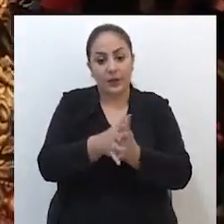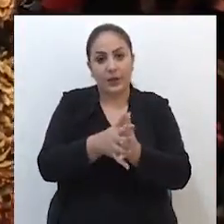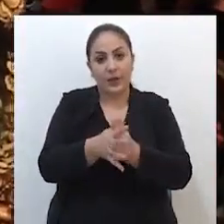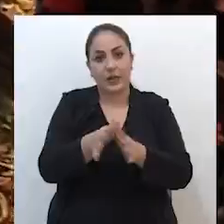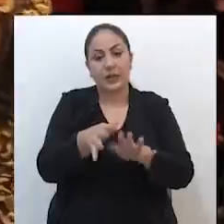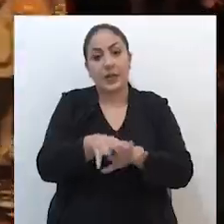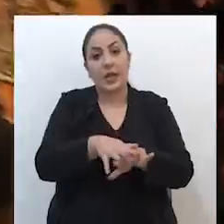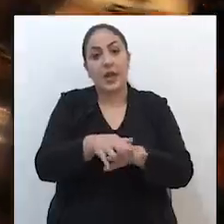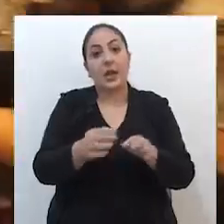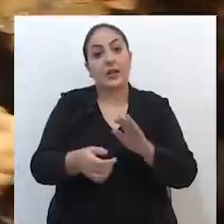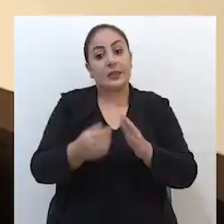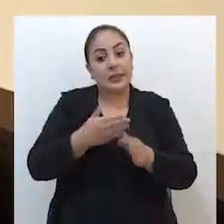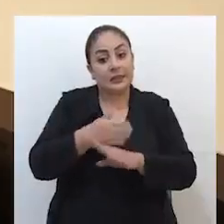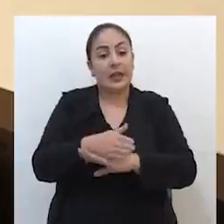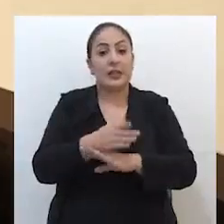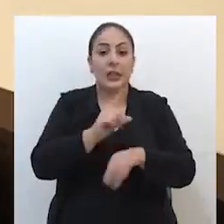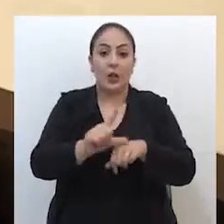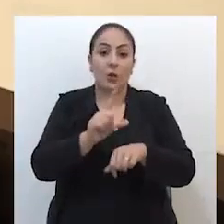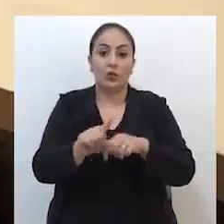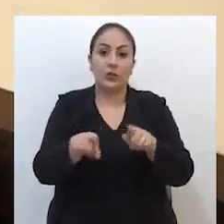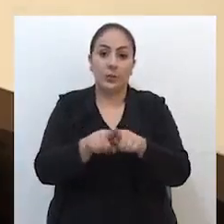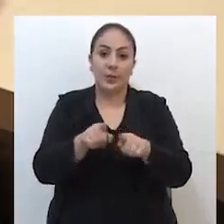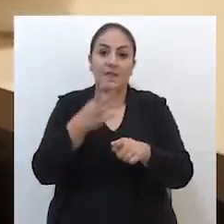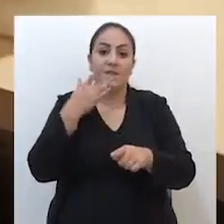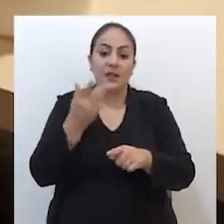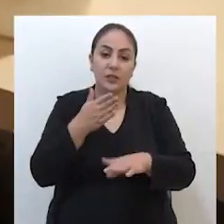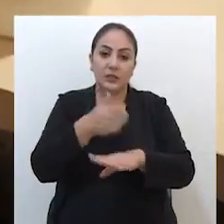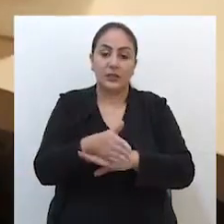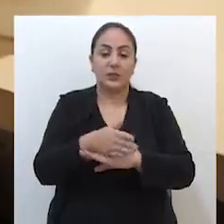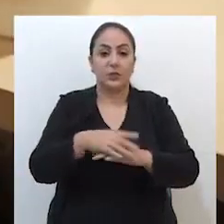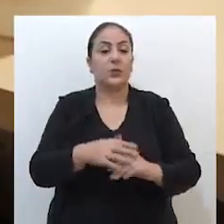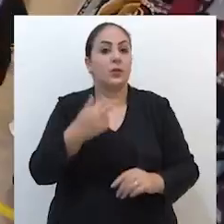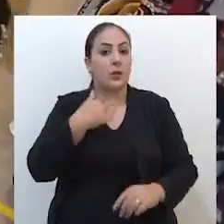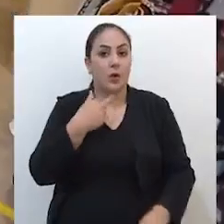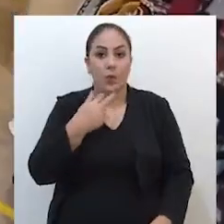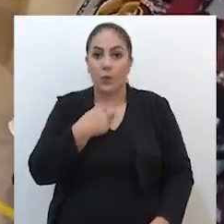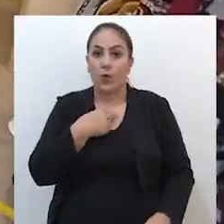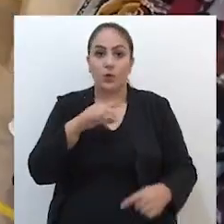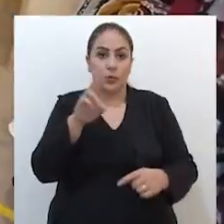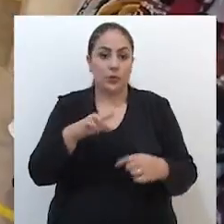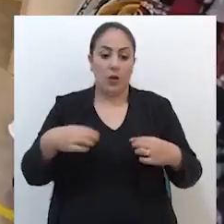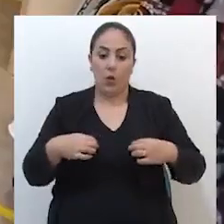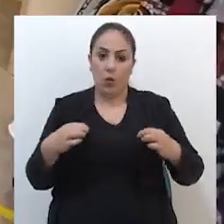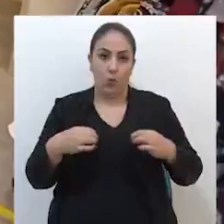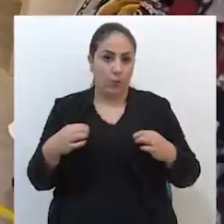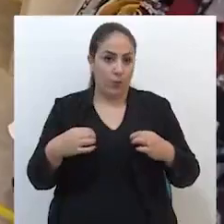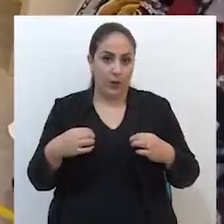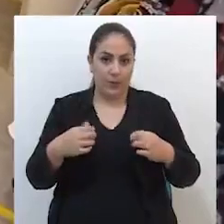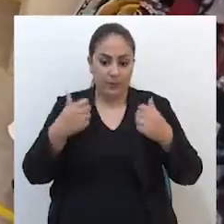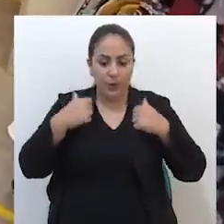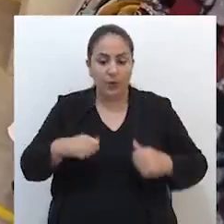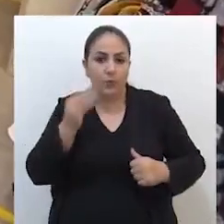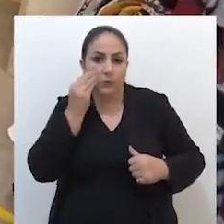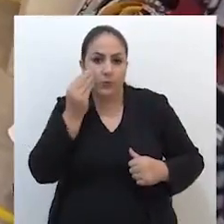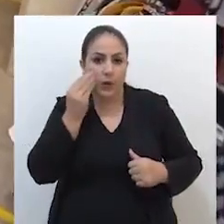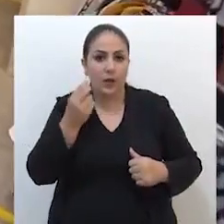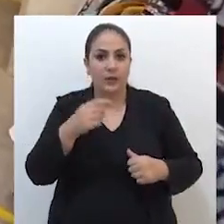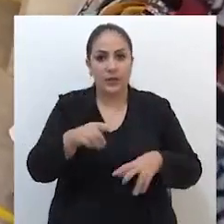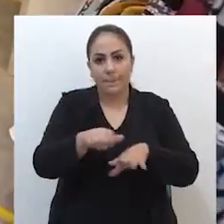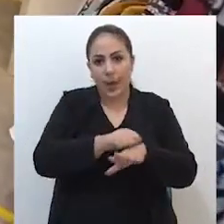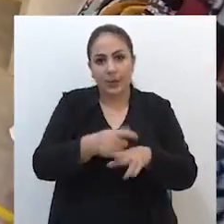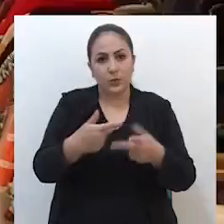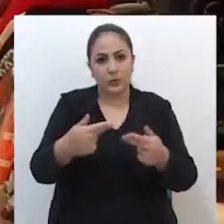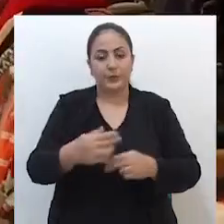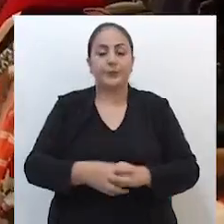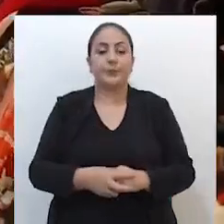mãos logo na entrada da loja e em lugares de fácil acesso. Não é permitida a prova de roupas, sapatos, cosméticos e